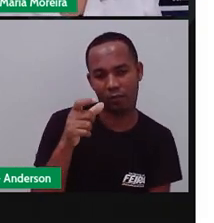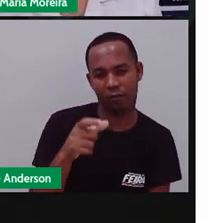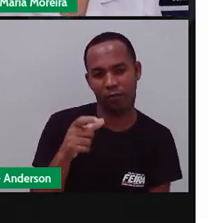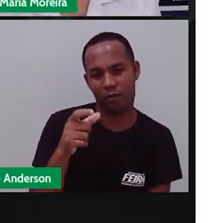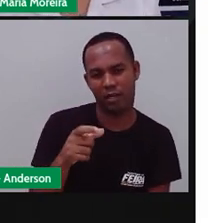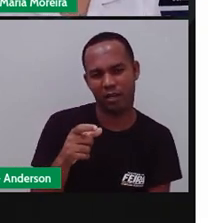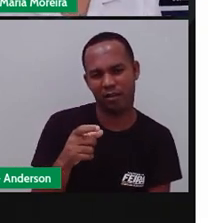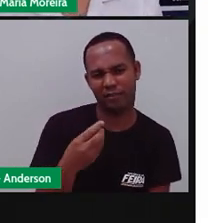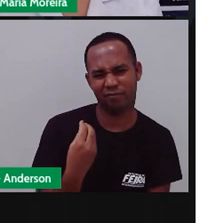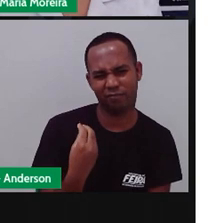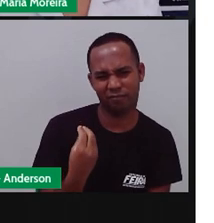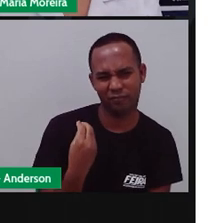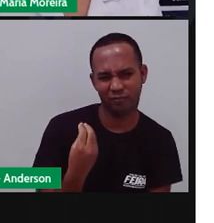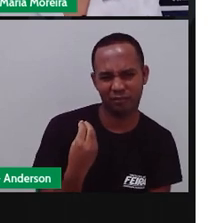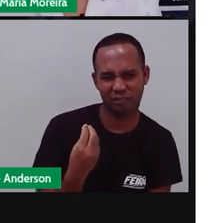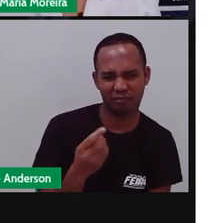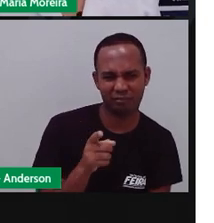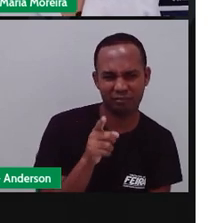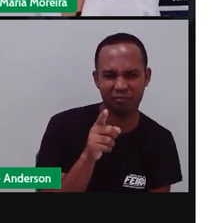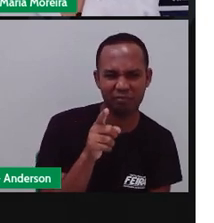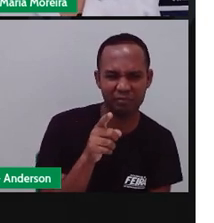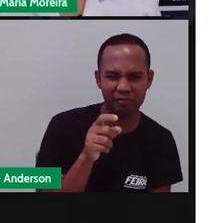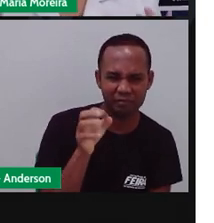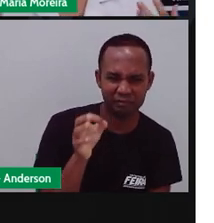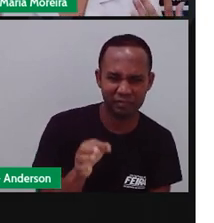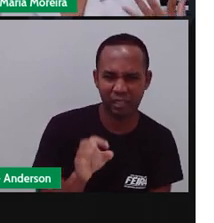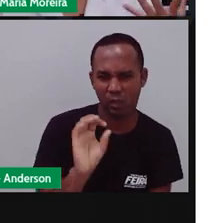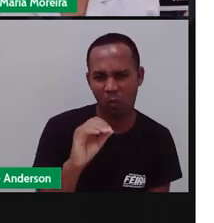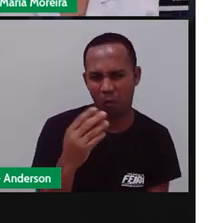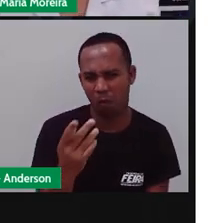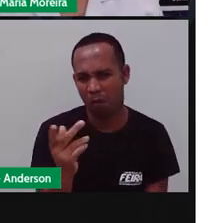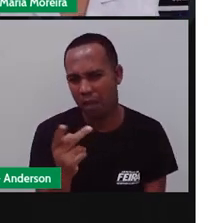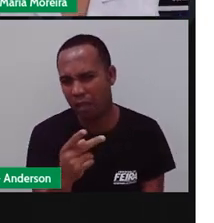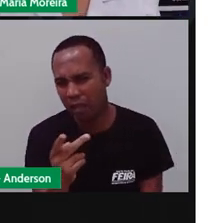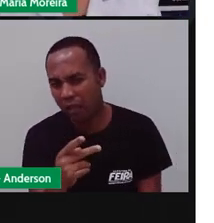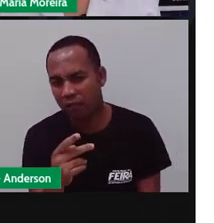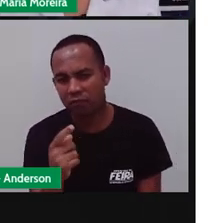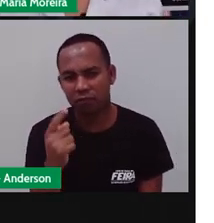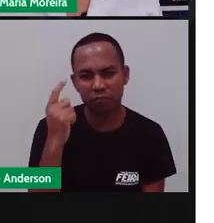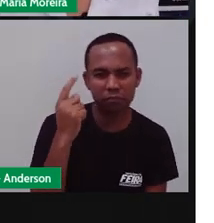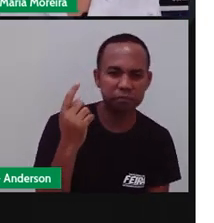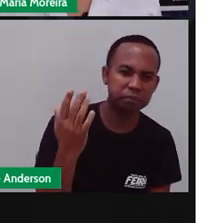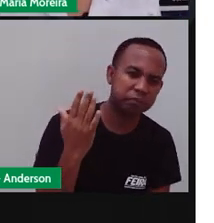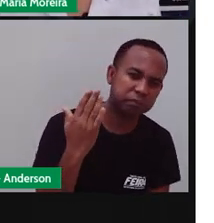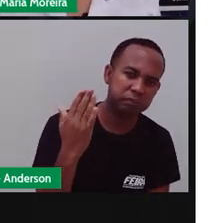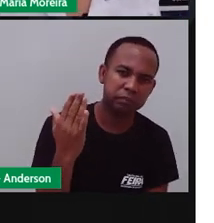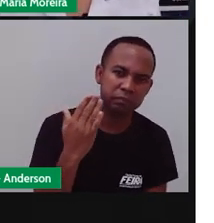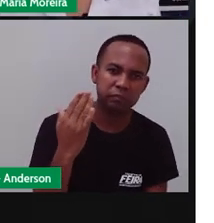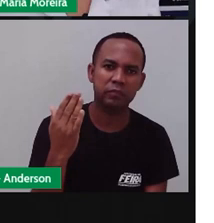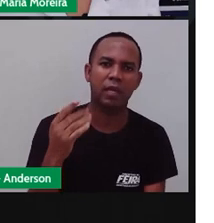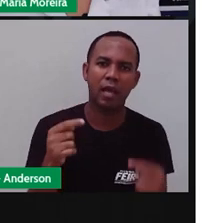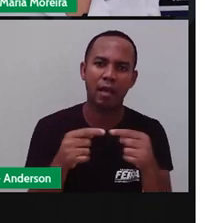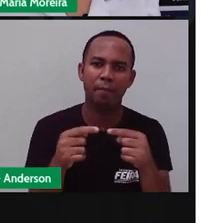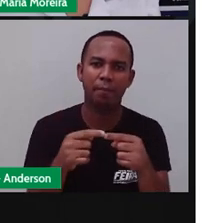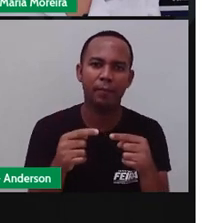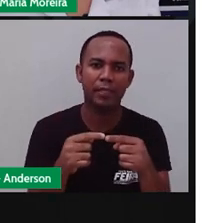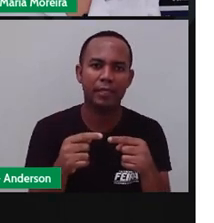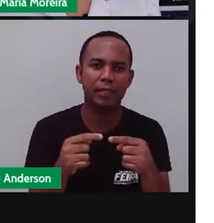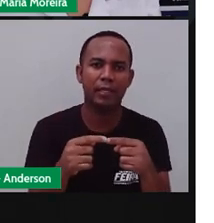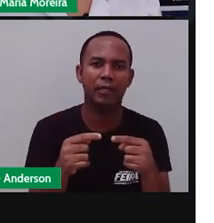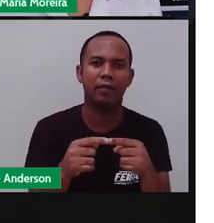me questionar sobre determinada coisa. E às vezes, quando eu olho uma paisagem, lembra que eu falei sobre gostar de alguma coisa?